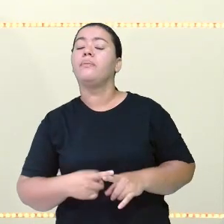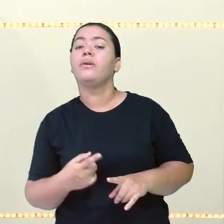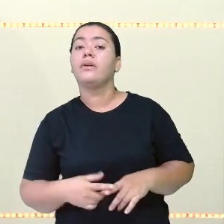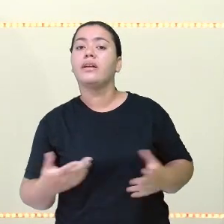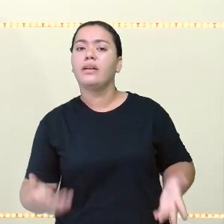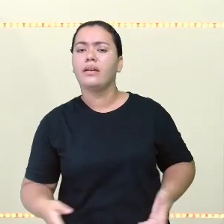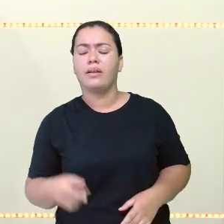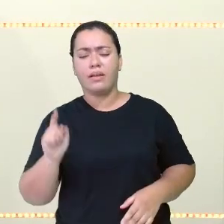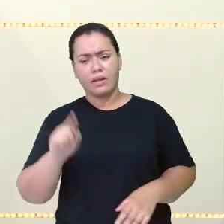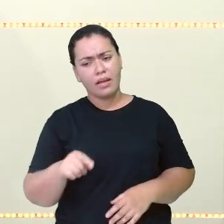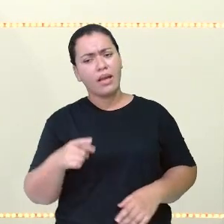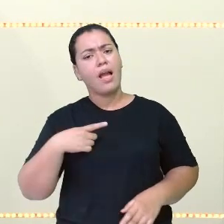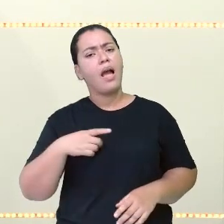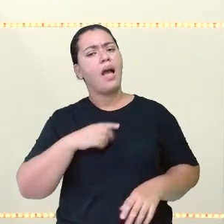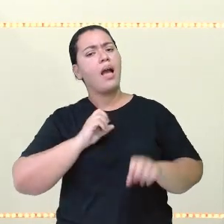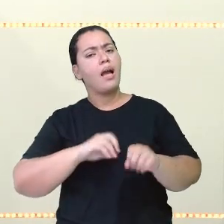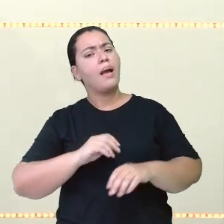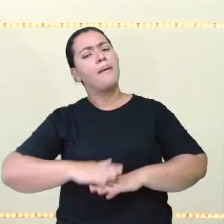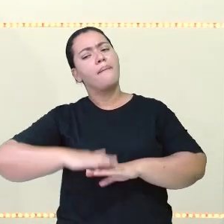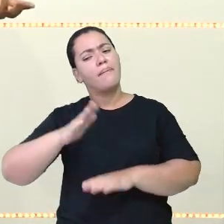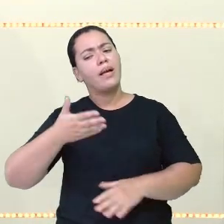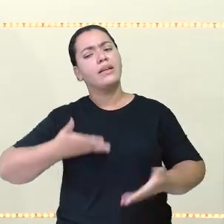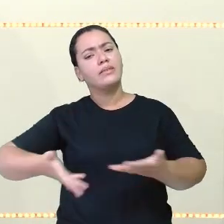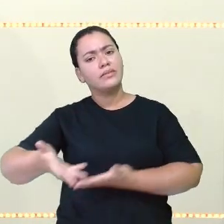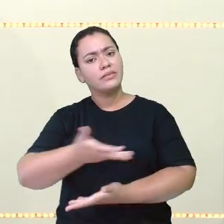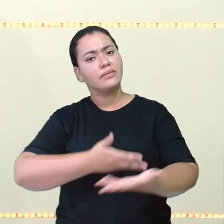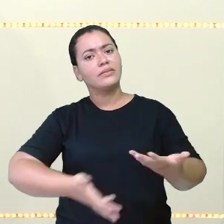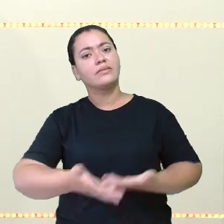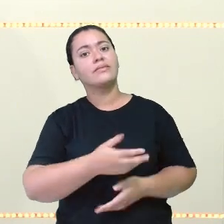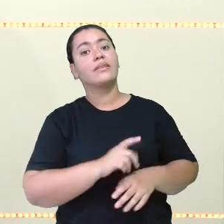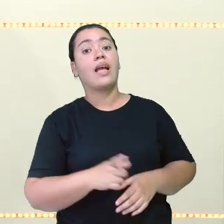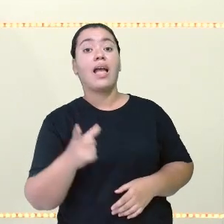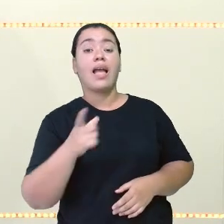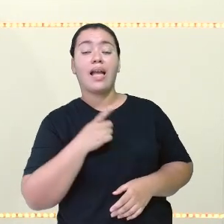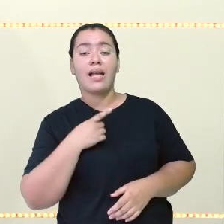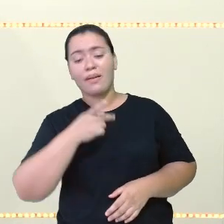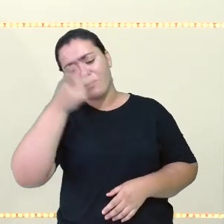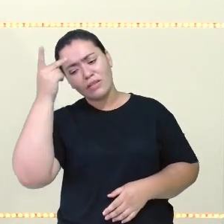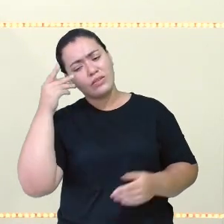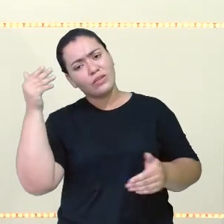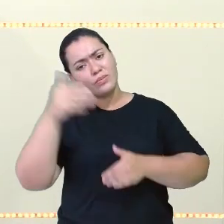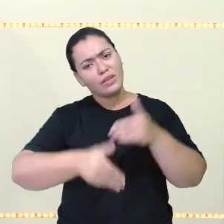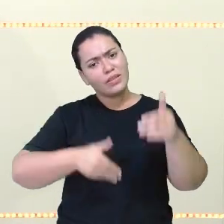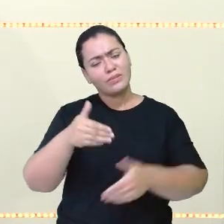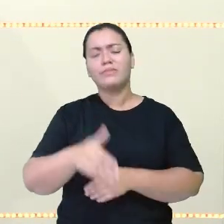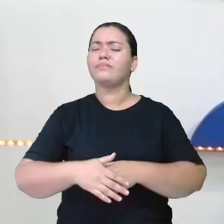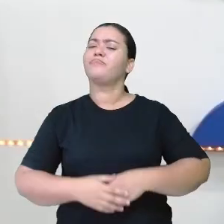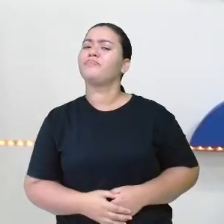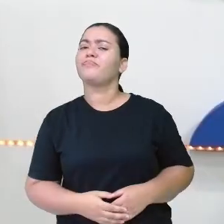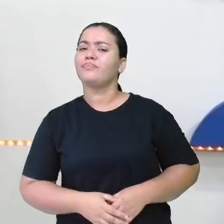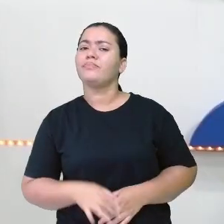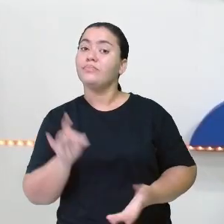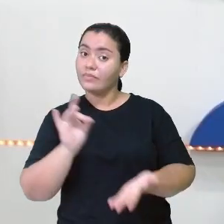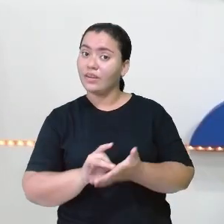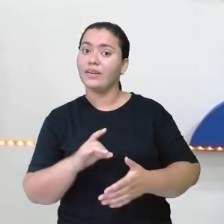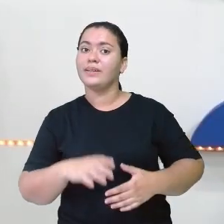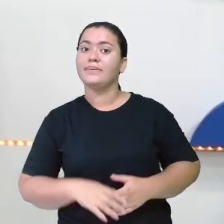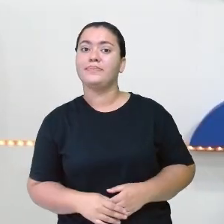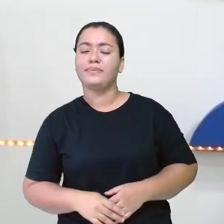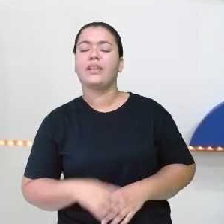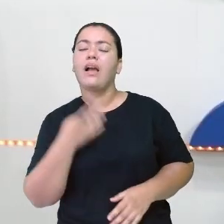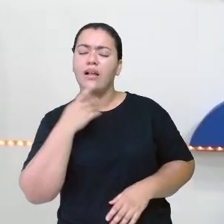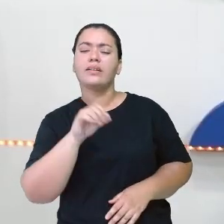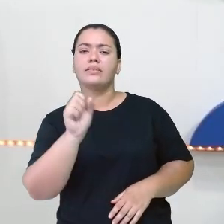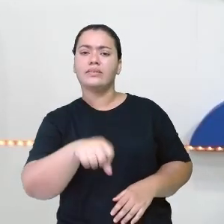Porque essa aula, ela se torna mais interativa na medida que existem pessoas aí participando no chat. Participando. É verdade, professora? É